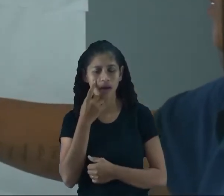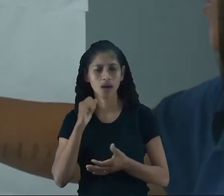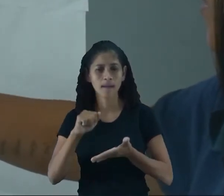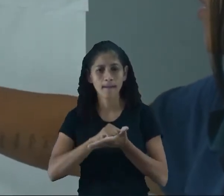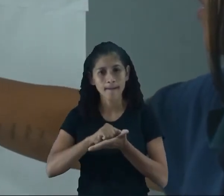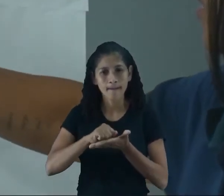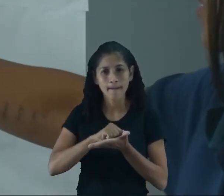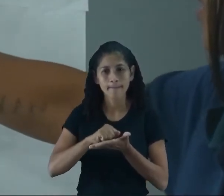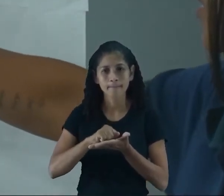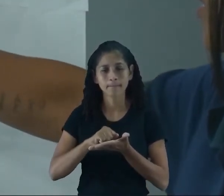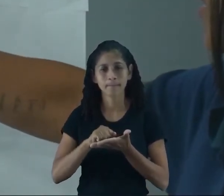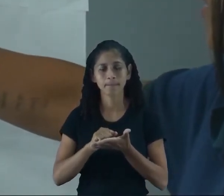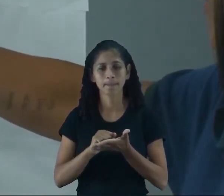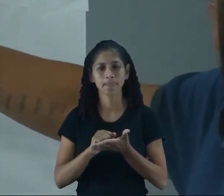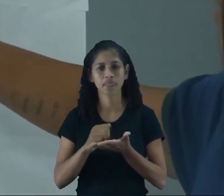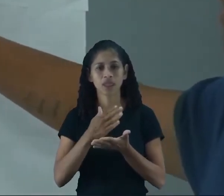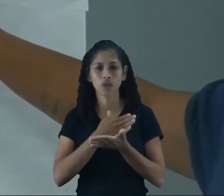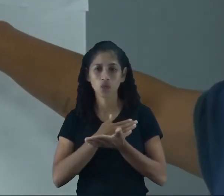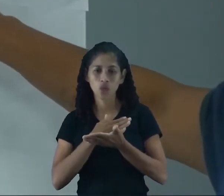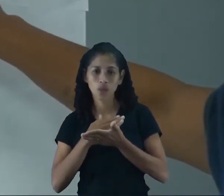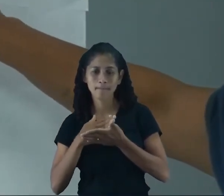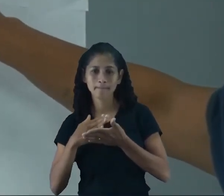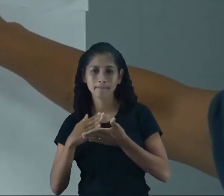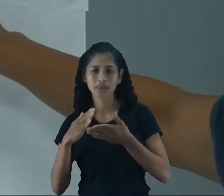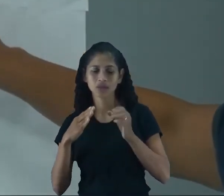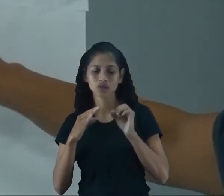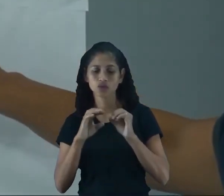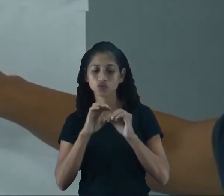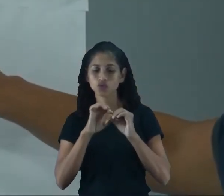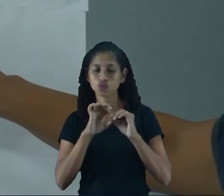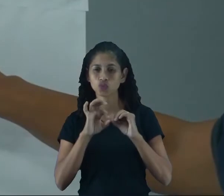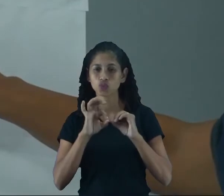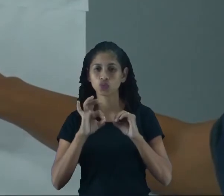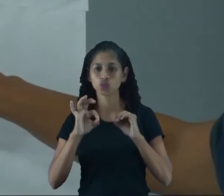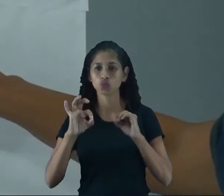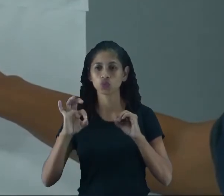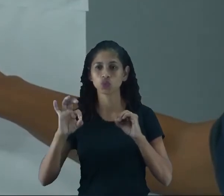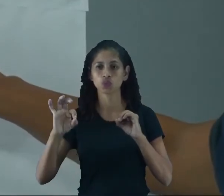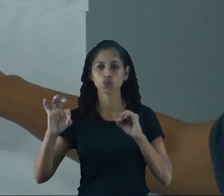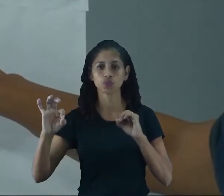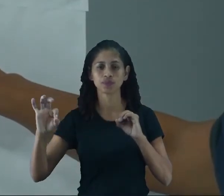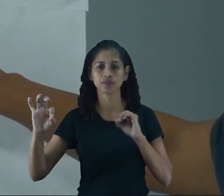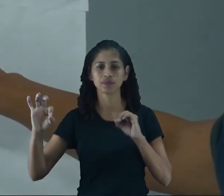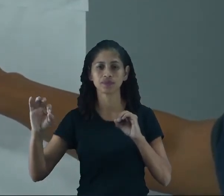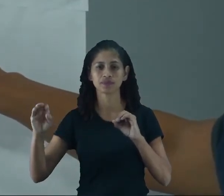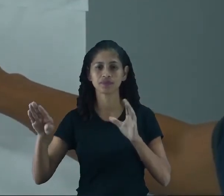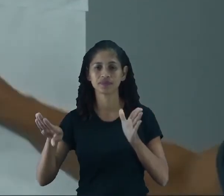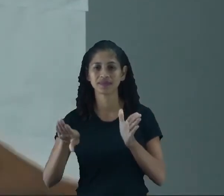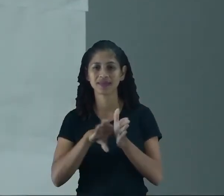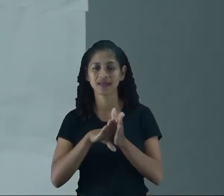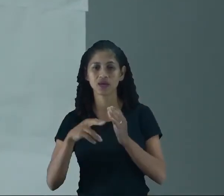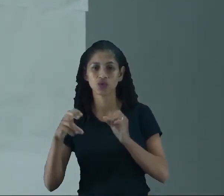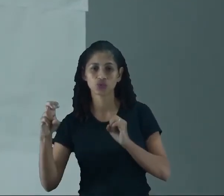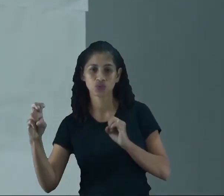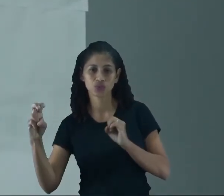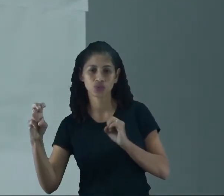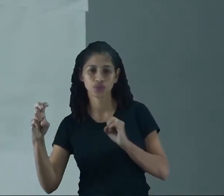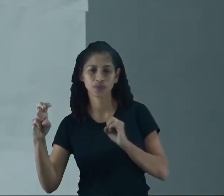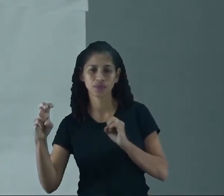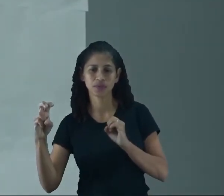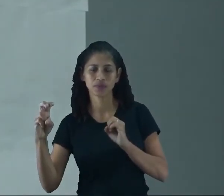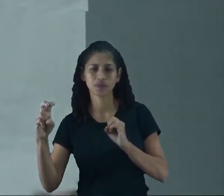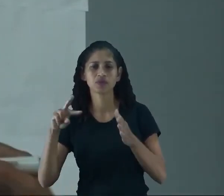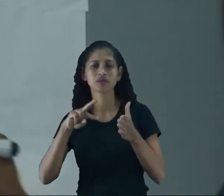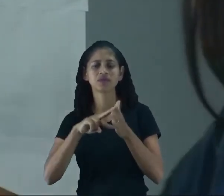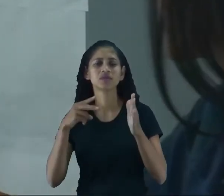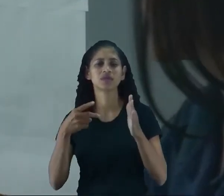medindo, olha só. Está iniciando aqui no zero e vai até o número 5. Isso significa que a borracha